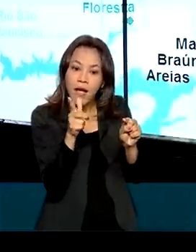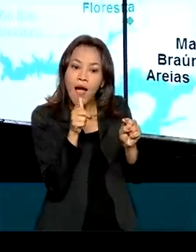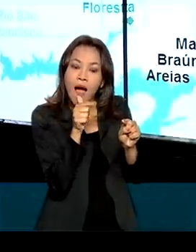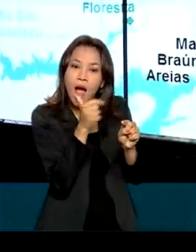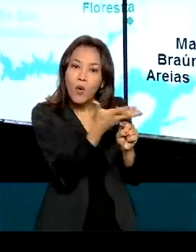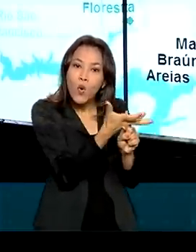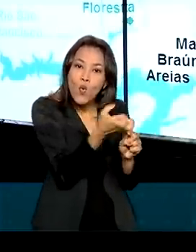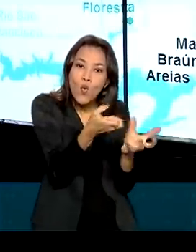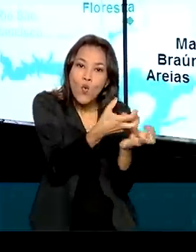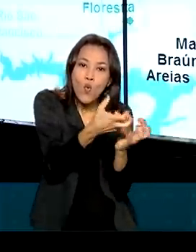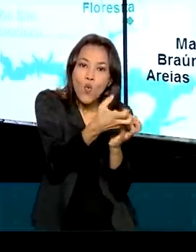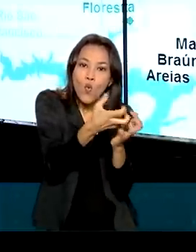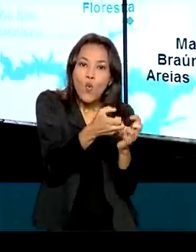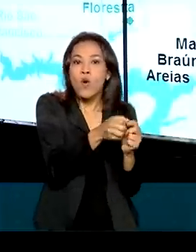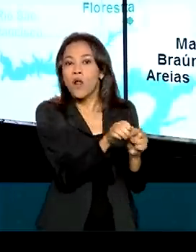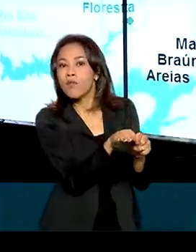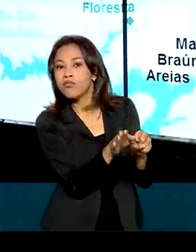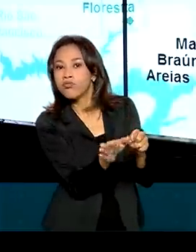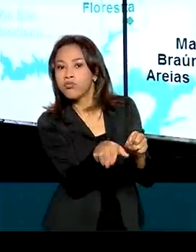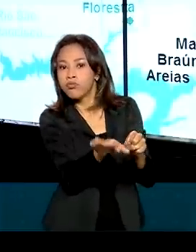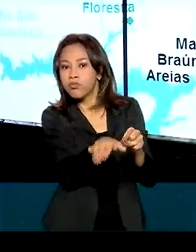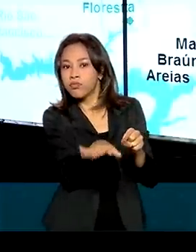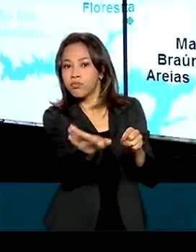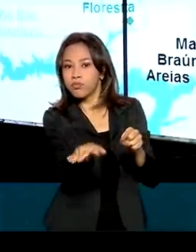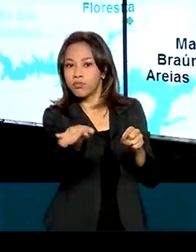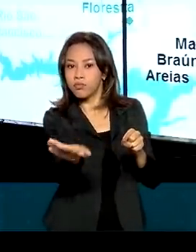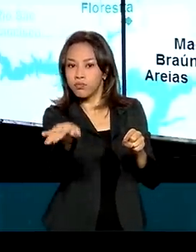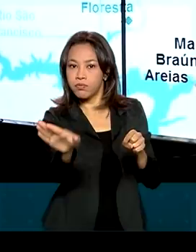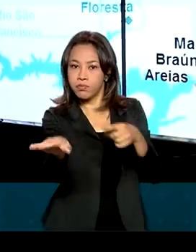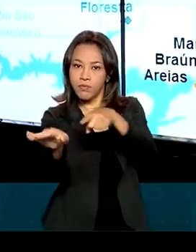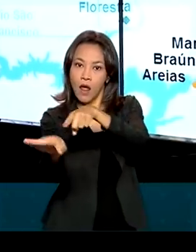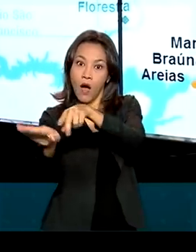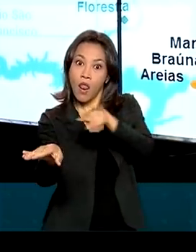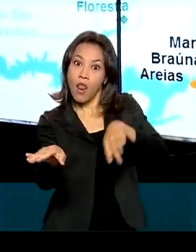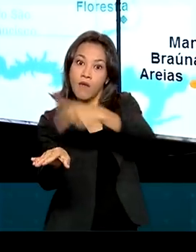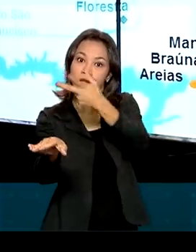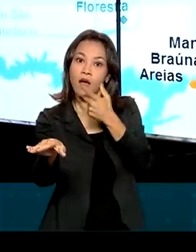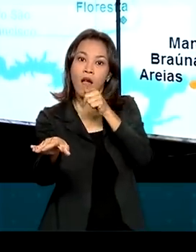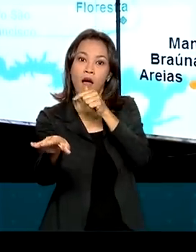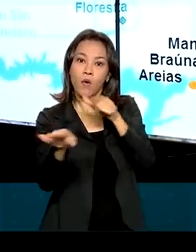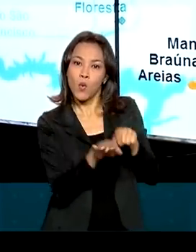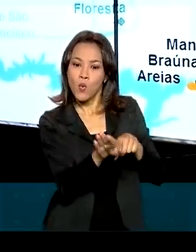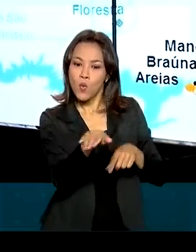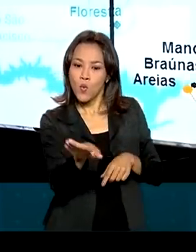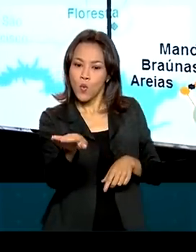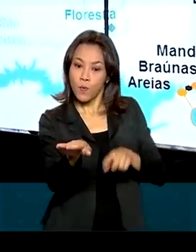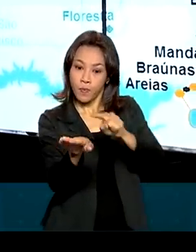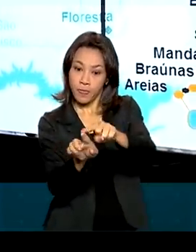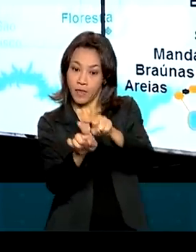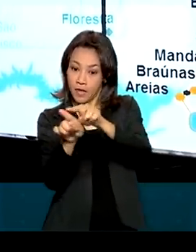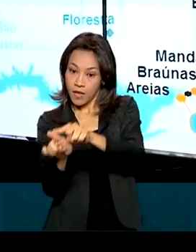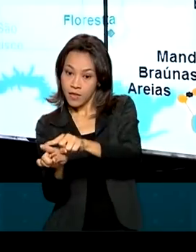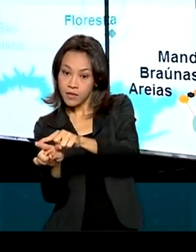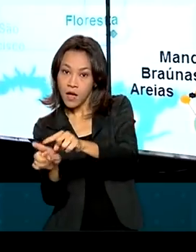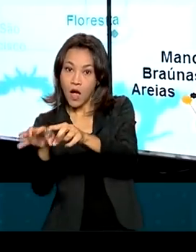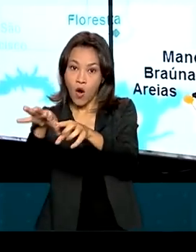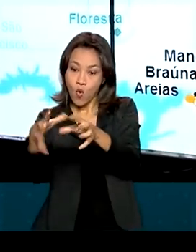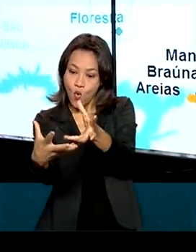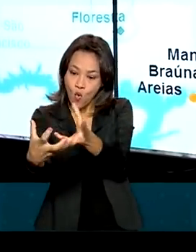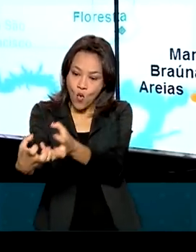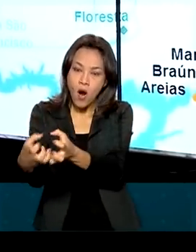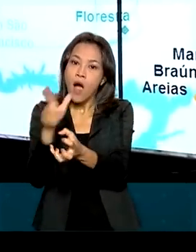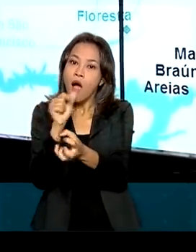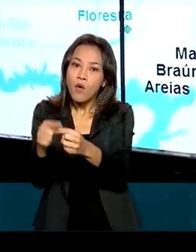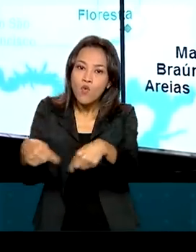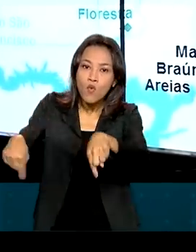água nos canais, esses canais reservam água nesses reservatórios